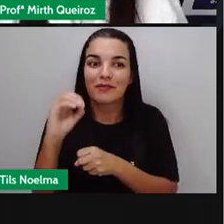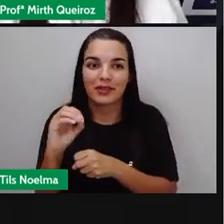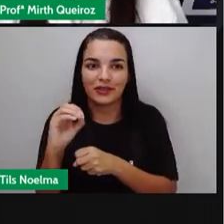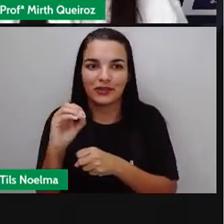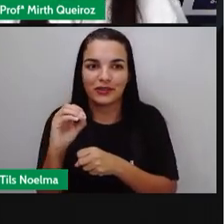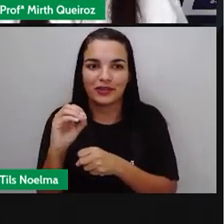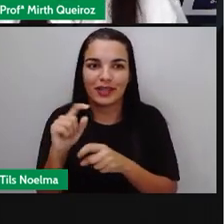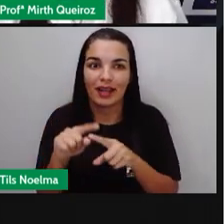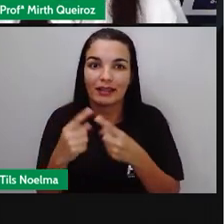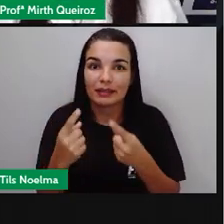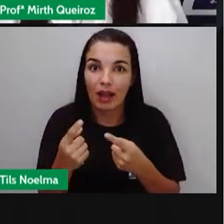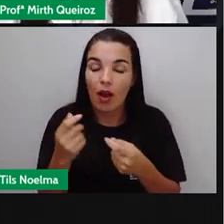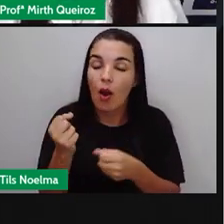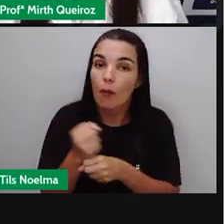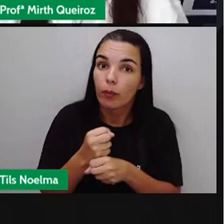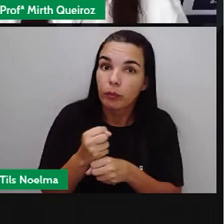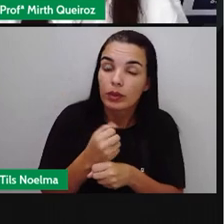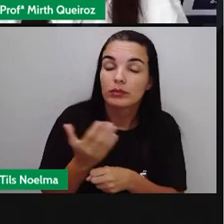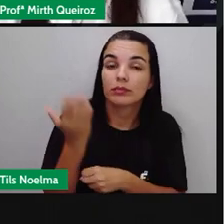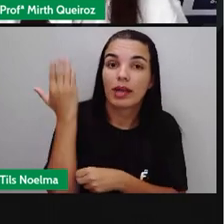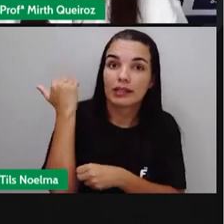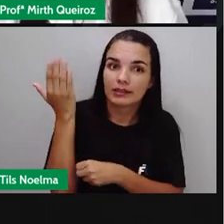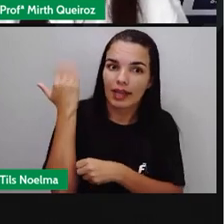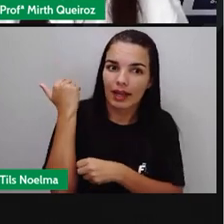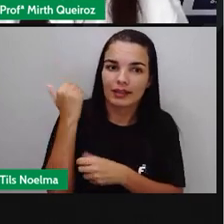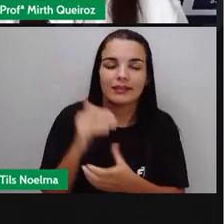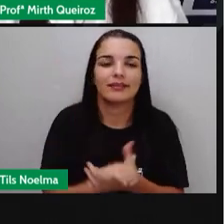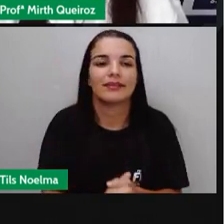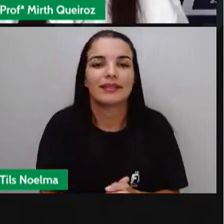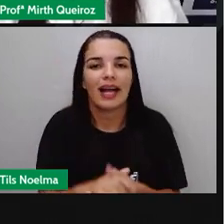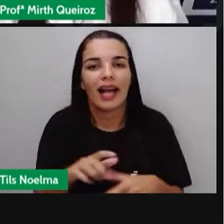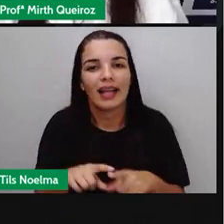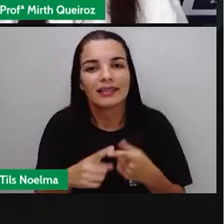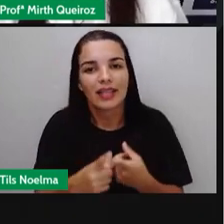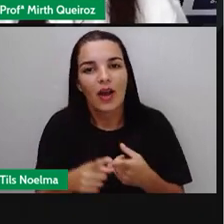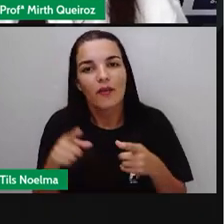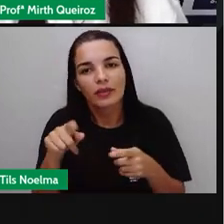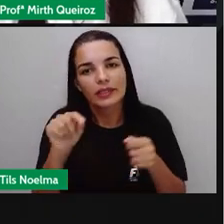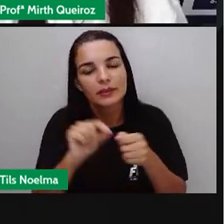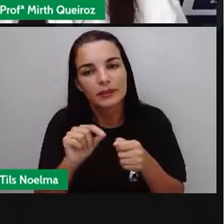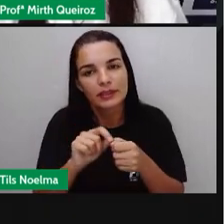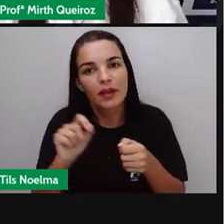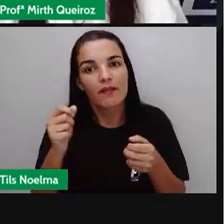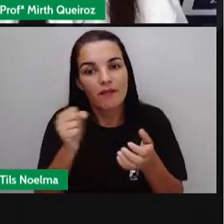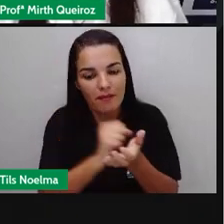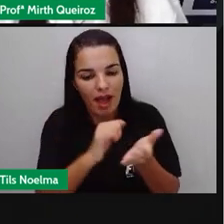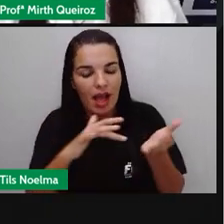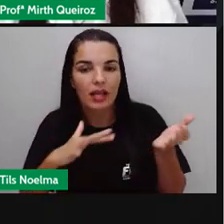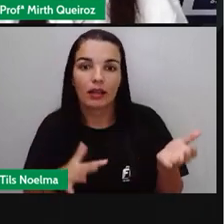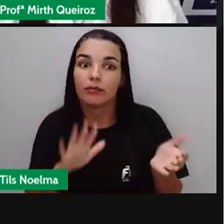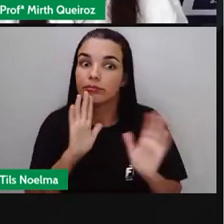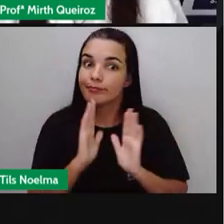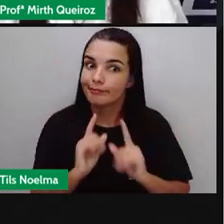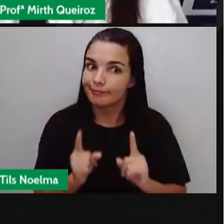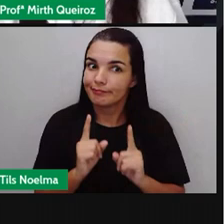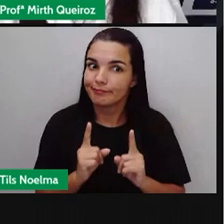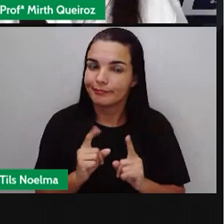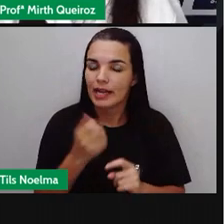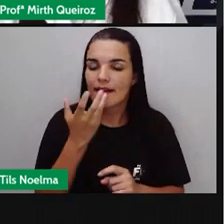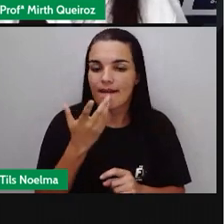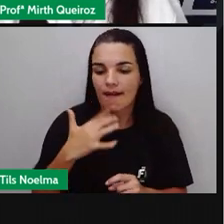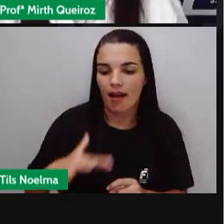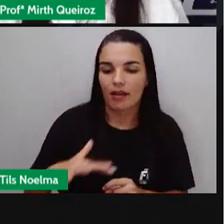2020, né? Do ano letivo 2020. Então, façam isso. Tem crianças que não entregou nem